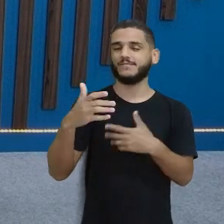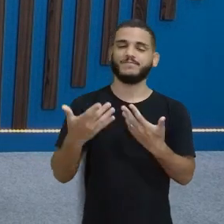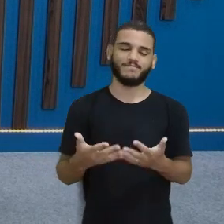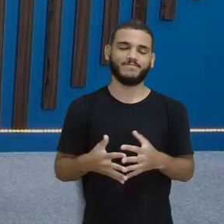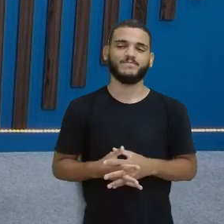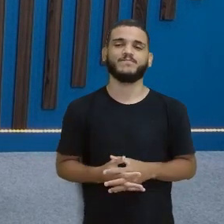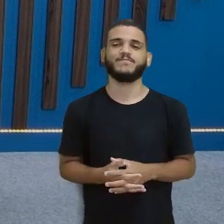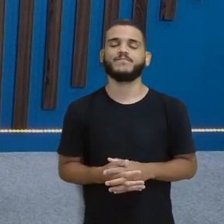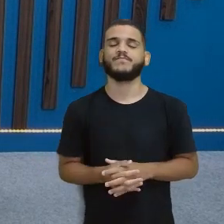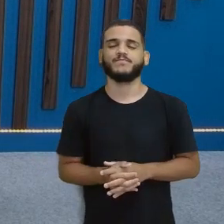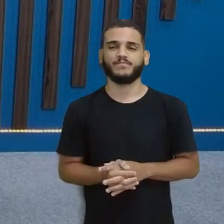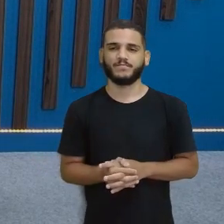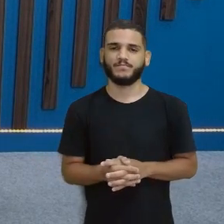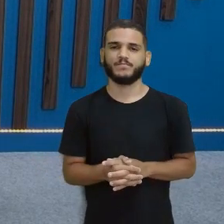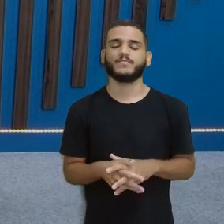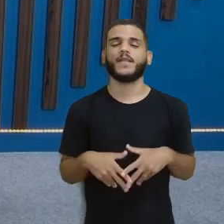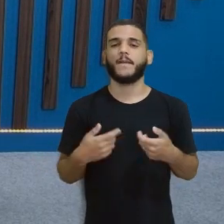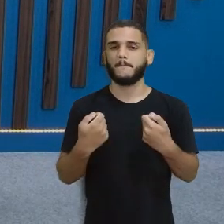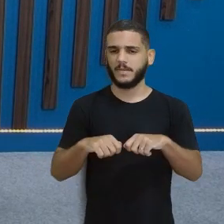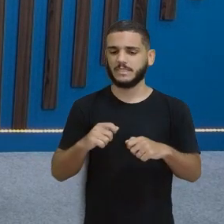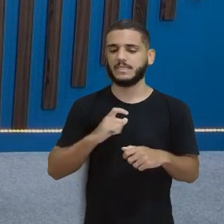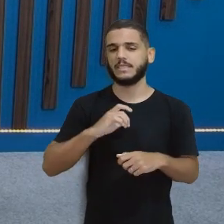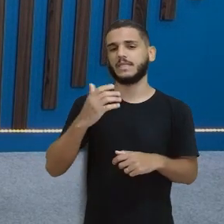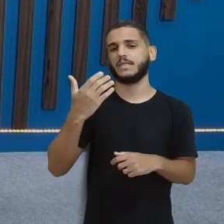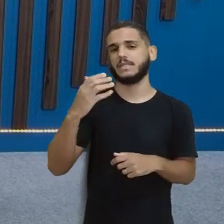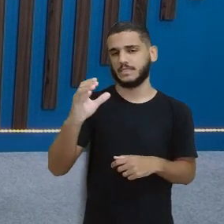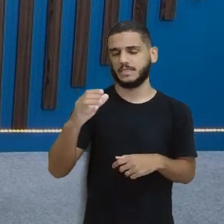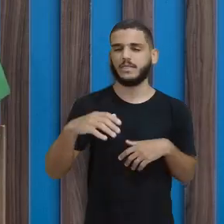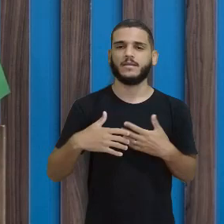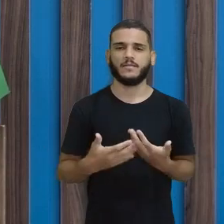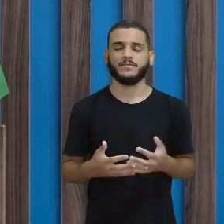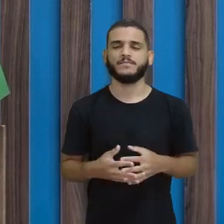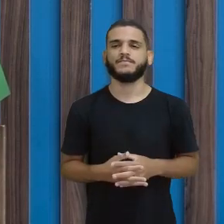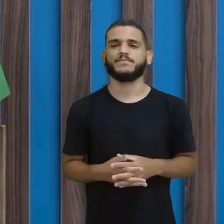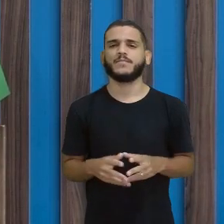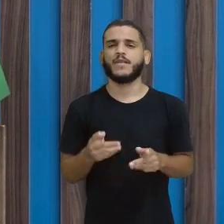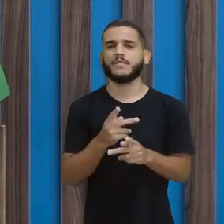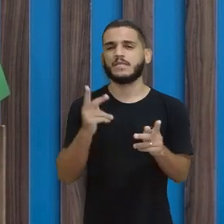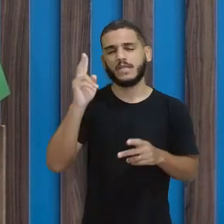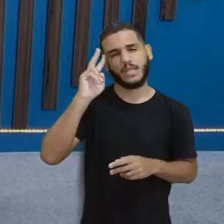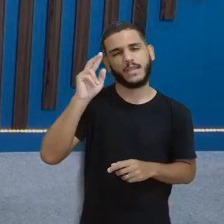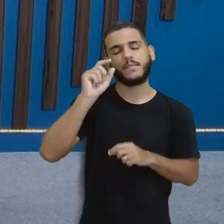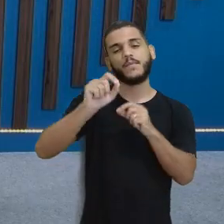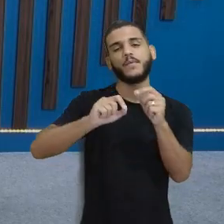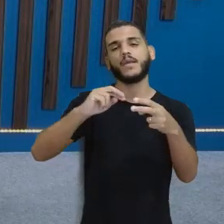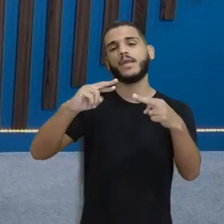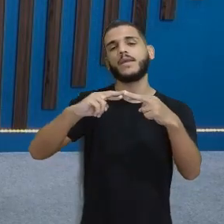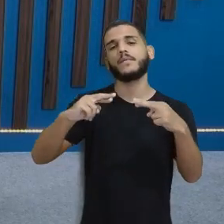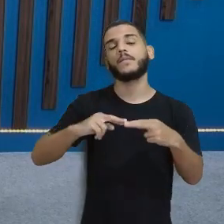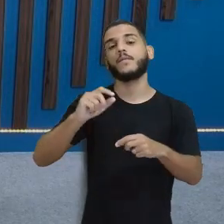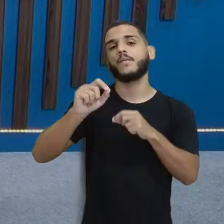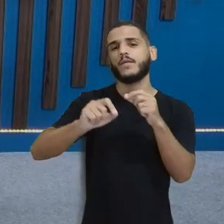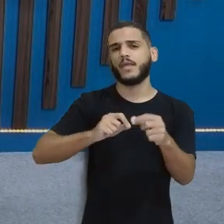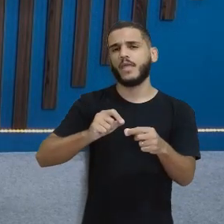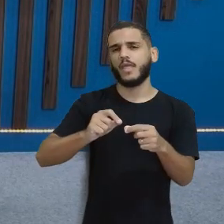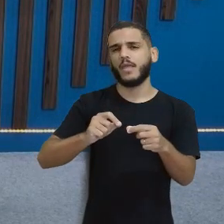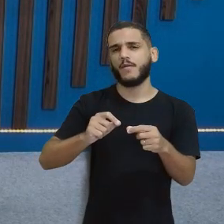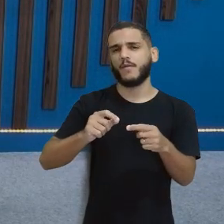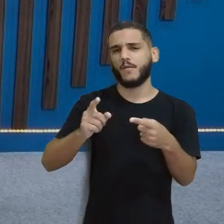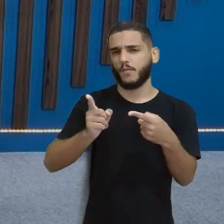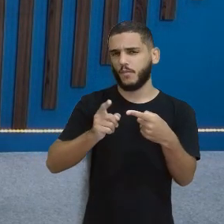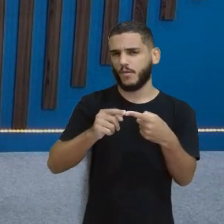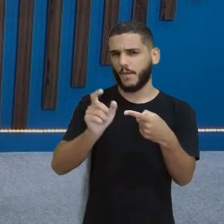né? É emoção, tem que botar o cedilha. Emoção, você lembra com que rima? Rima com vibrar a emoção?